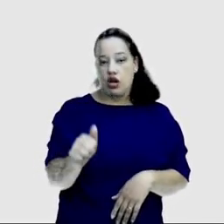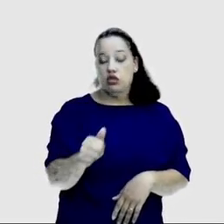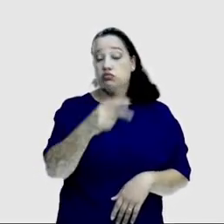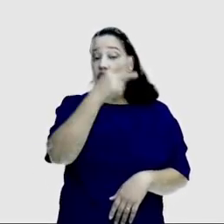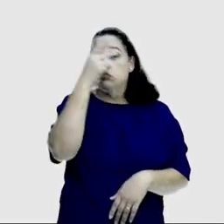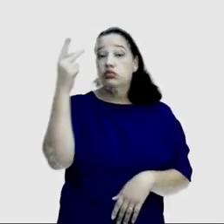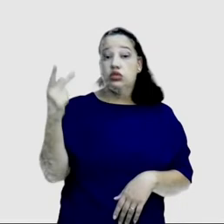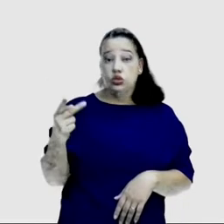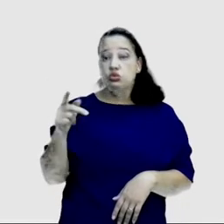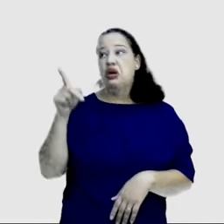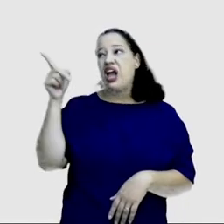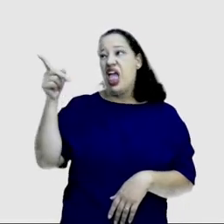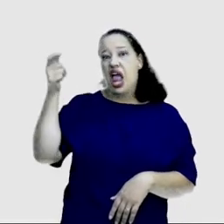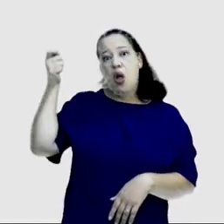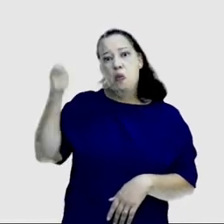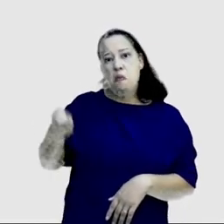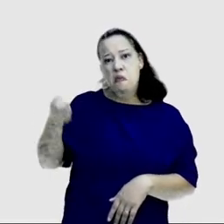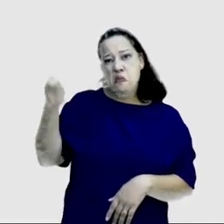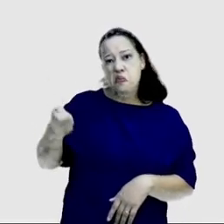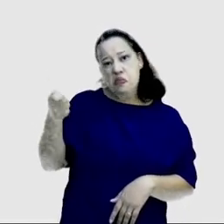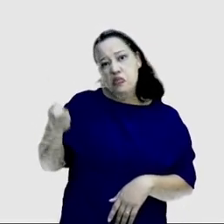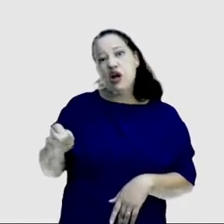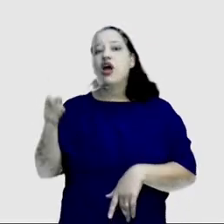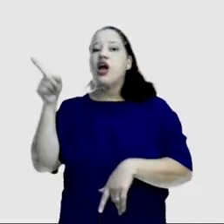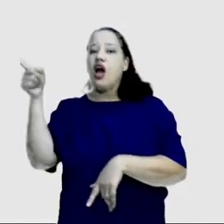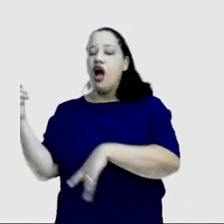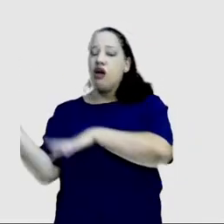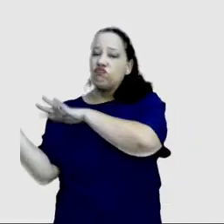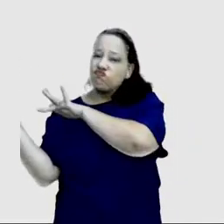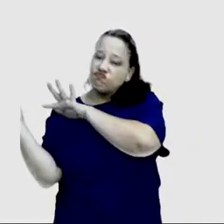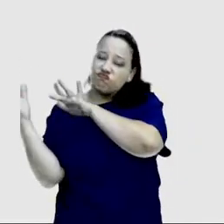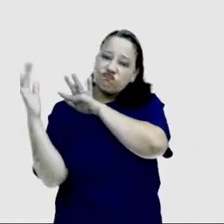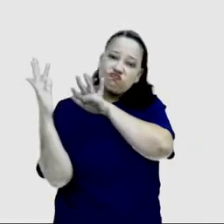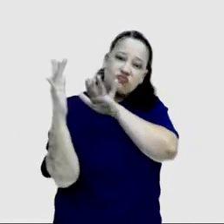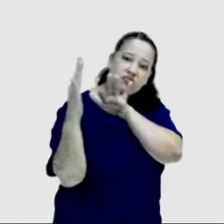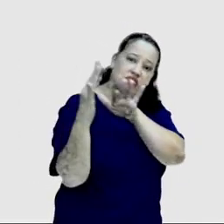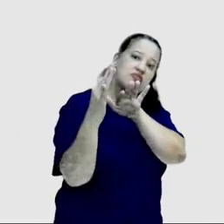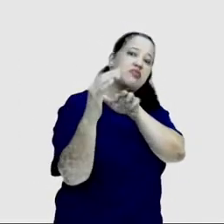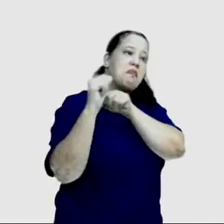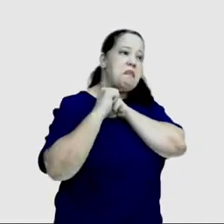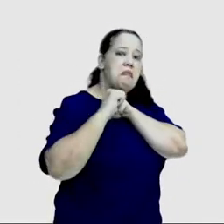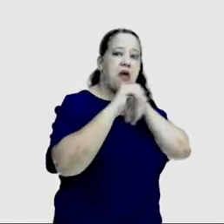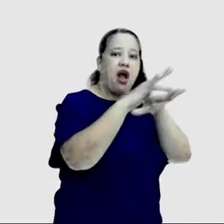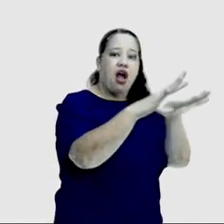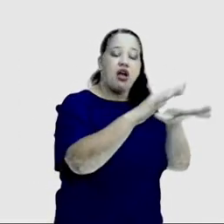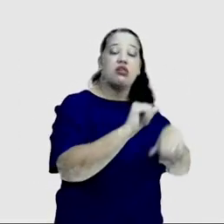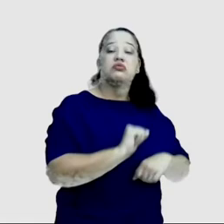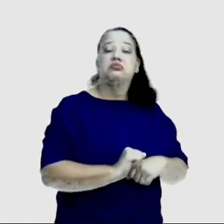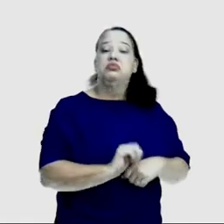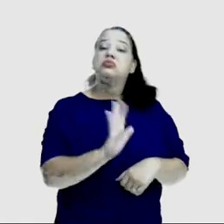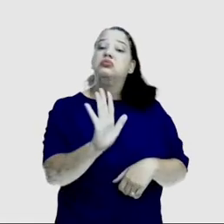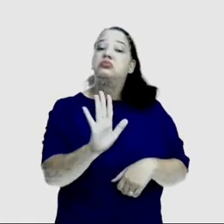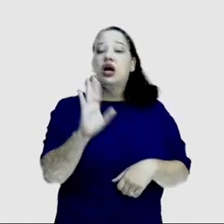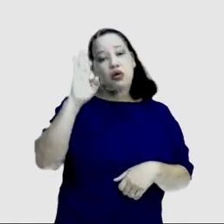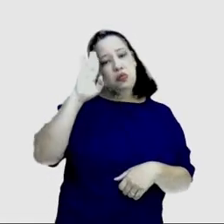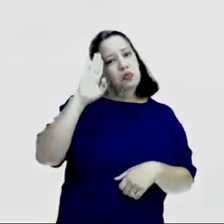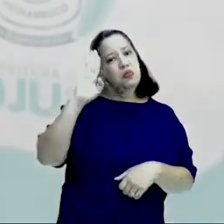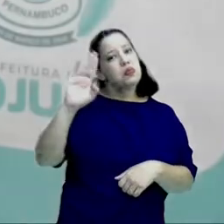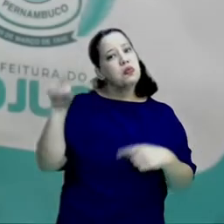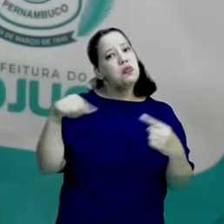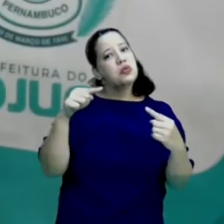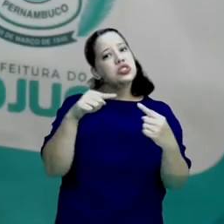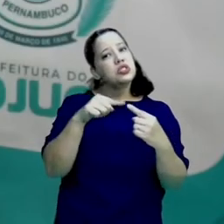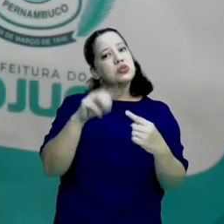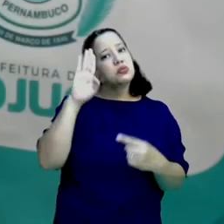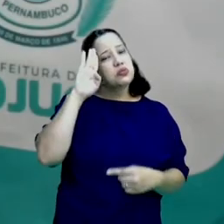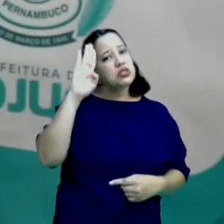pessoas a saírem dos seus países de origem para outros diversos. Qual era a intenção principal dessa exploração? Olhando